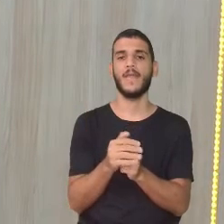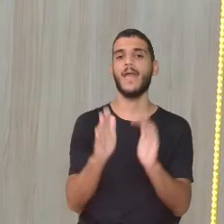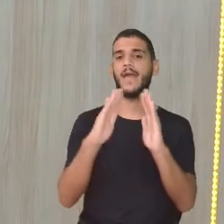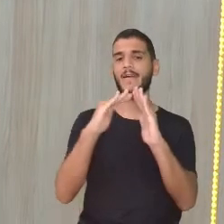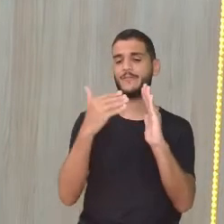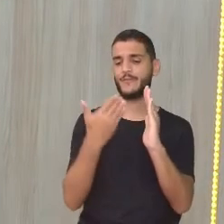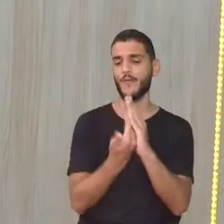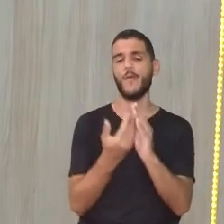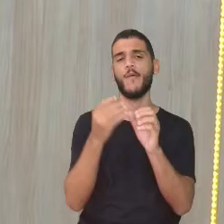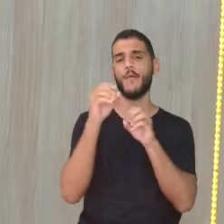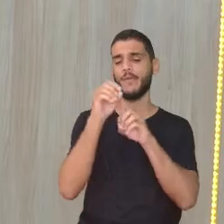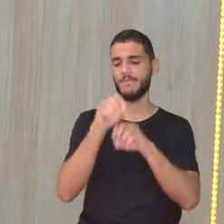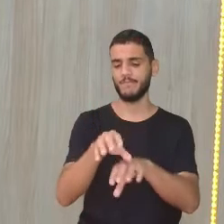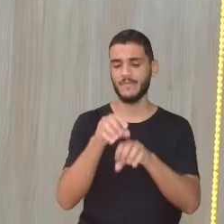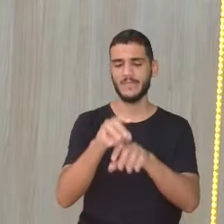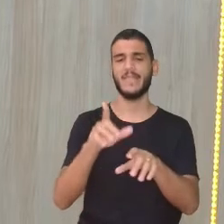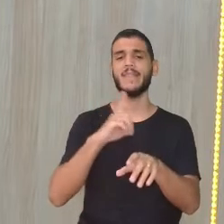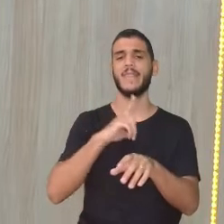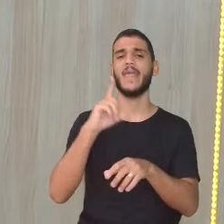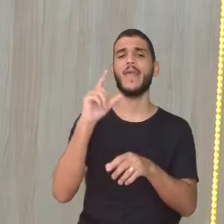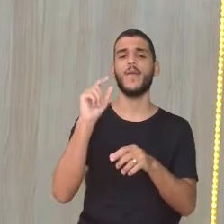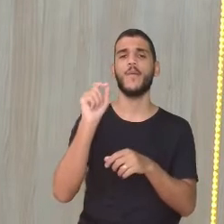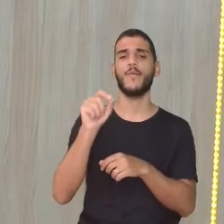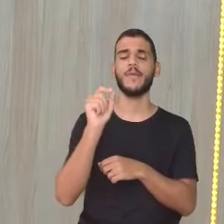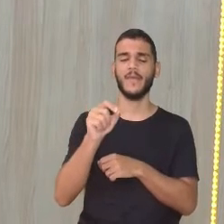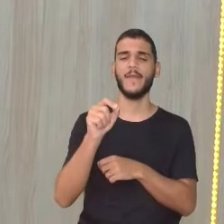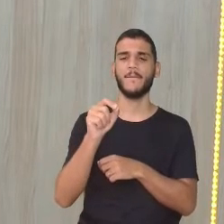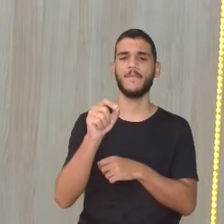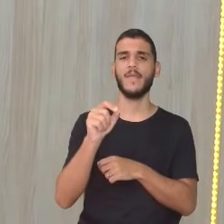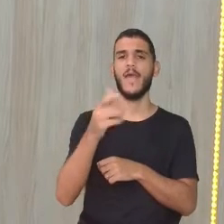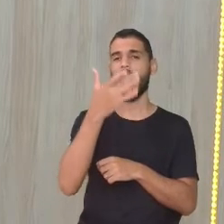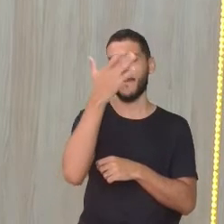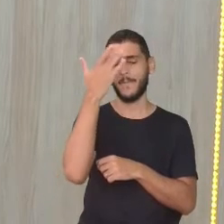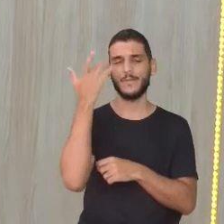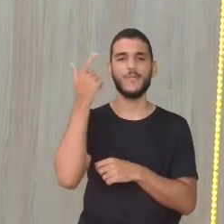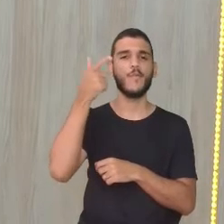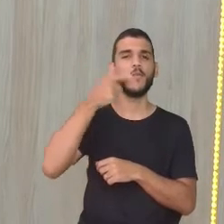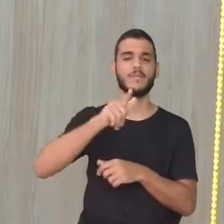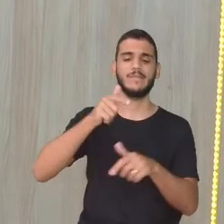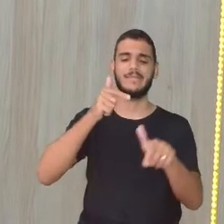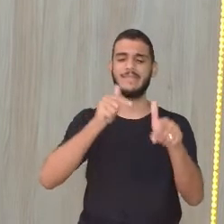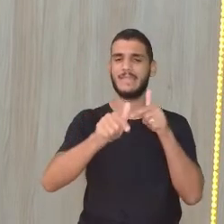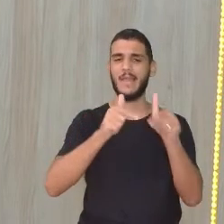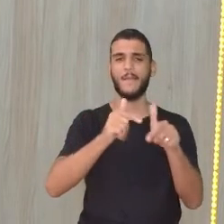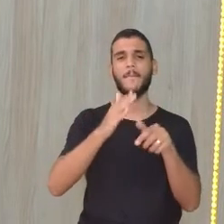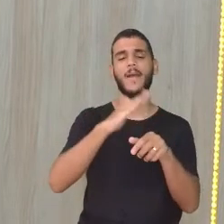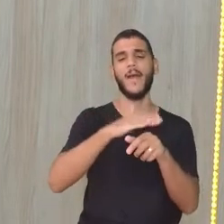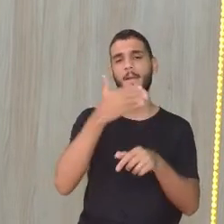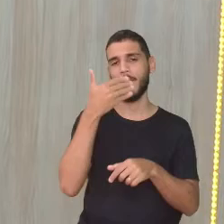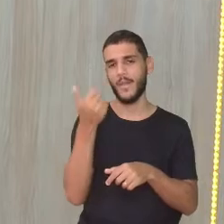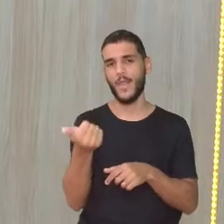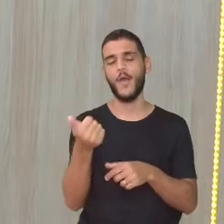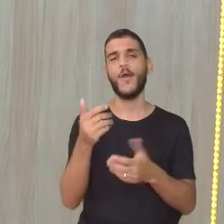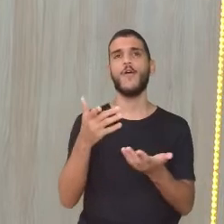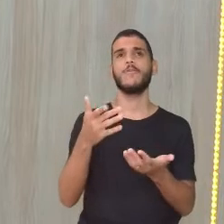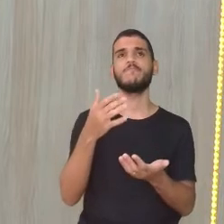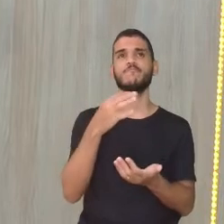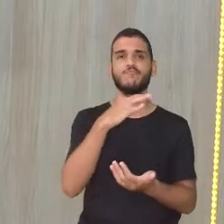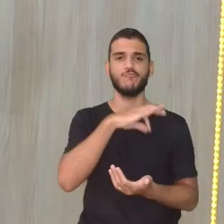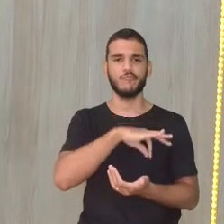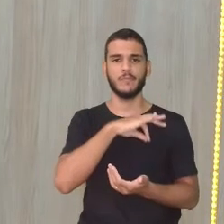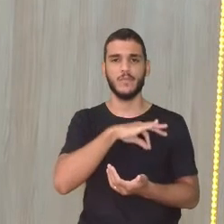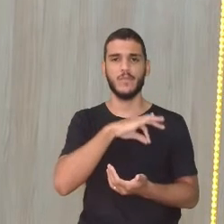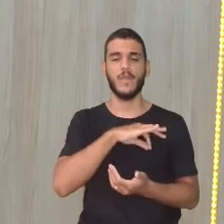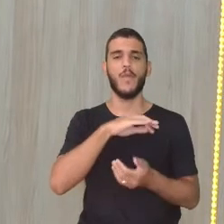da pessoa, né? Se trabalhar, conseguir trabalho, melhores trabalhos, aumentar a sua renda, poder